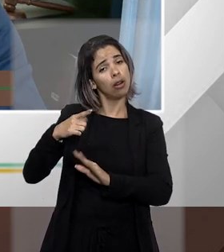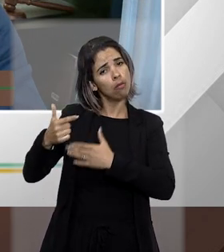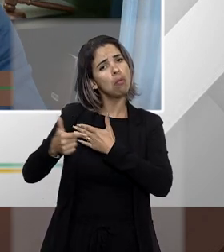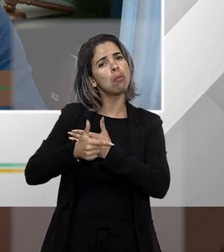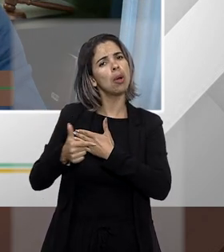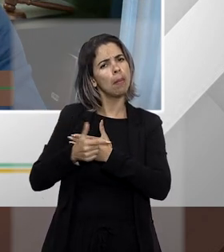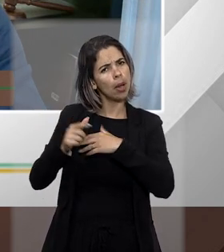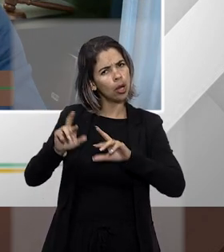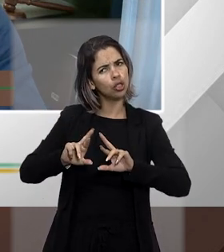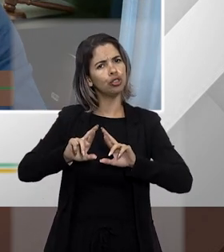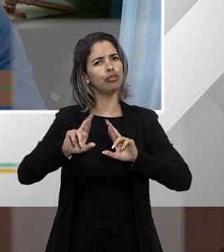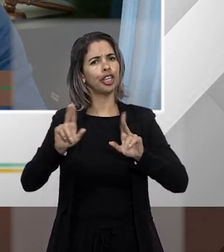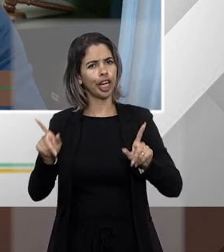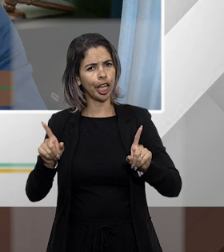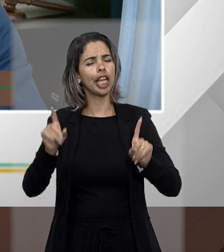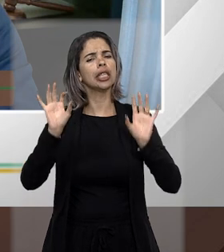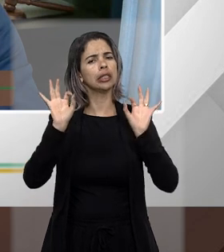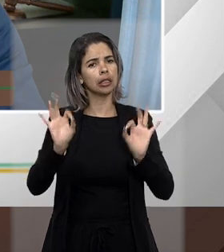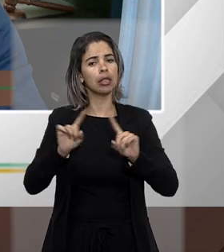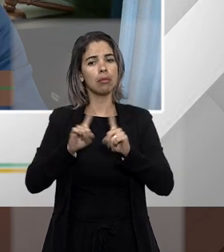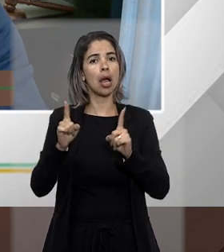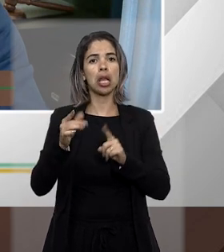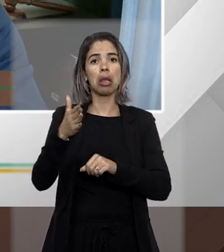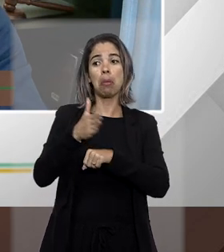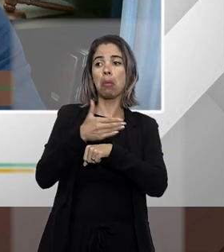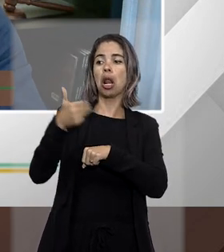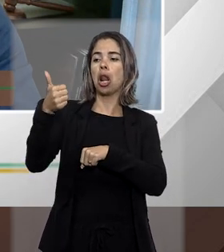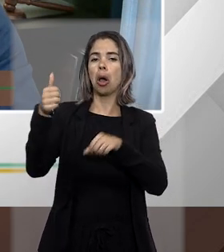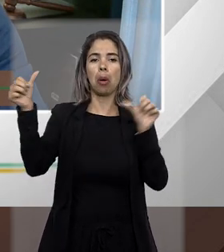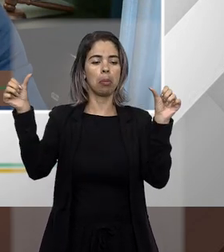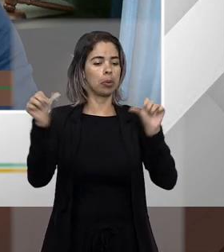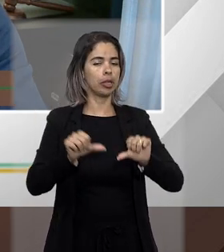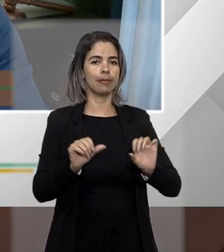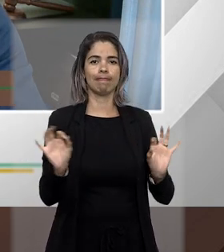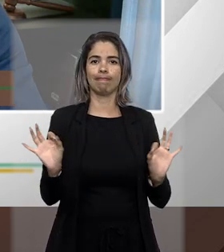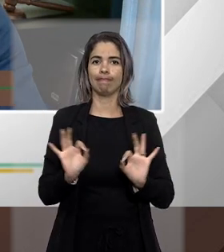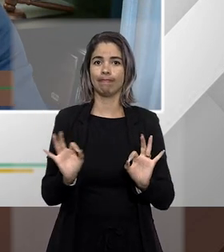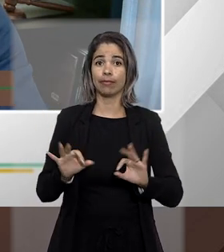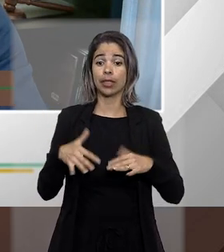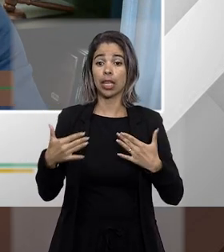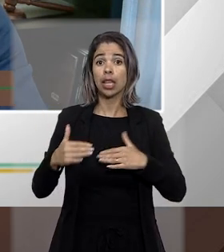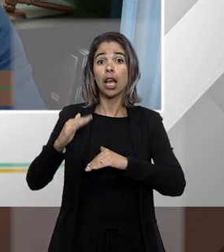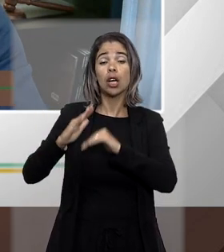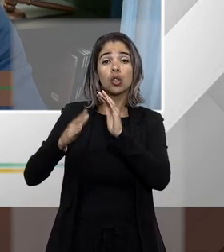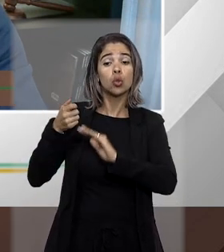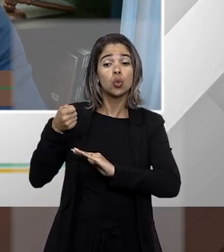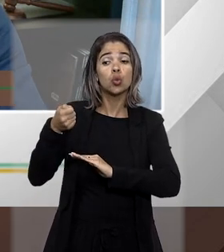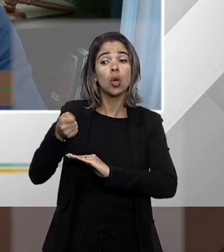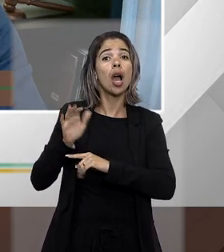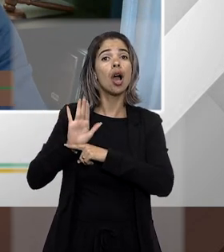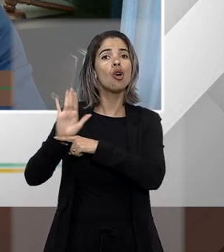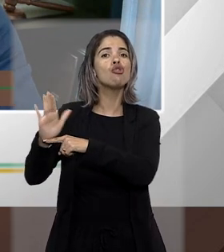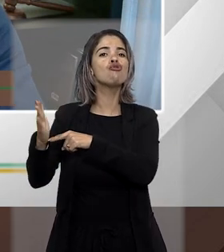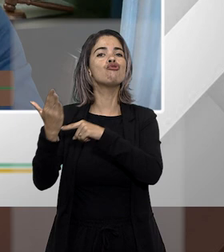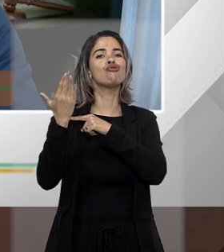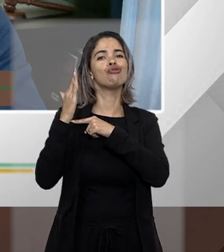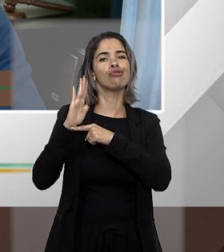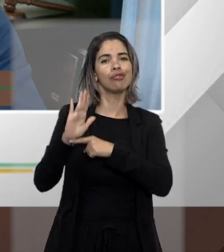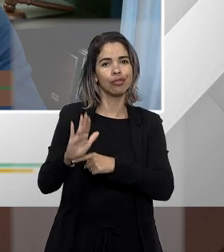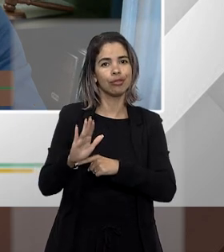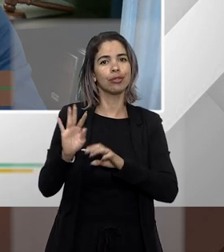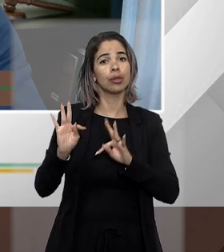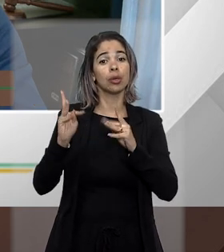ele não é melhor nem pior então cabe ao juiz cooperar para as partes cooperar para que elas possam superar alguns